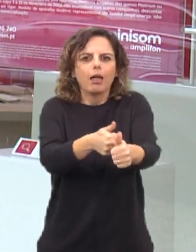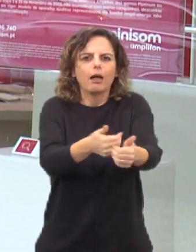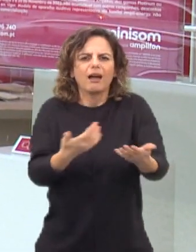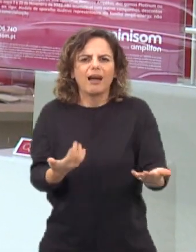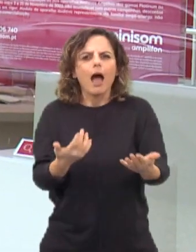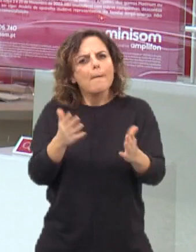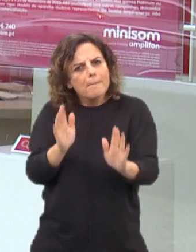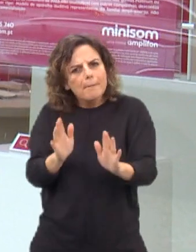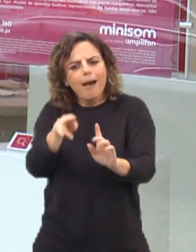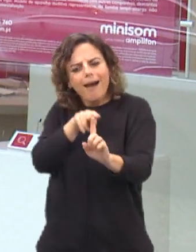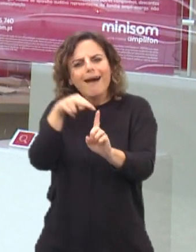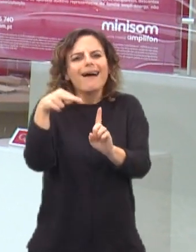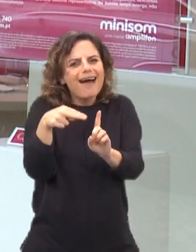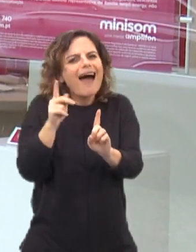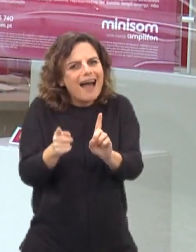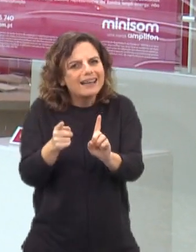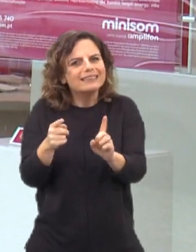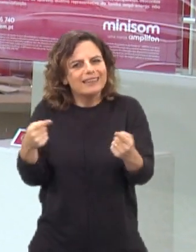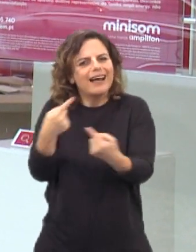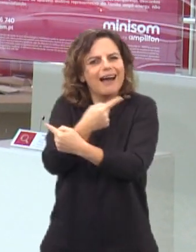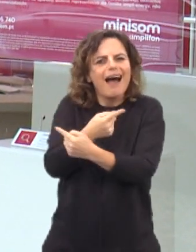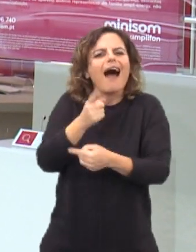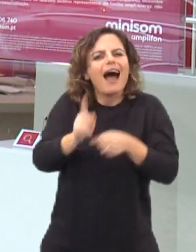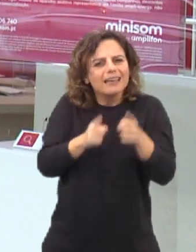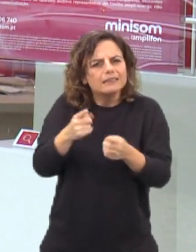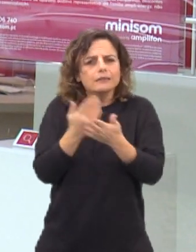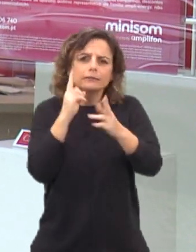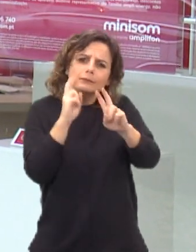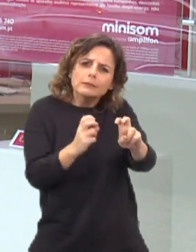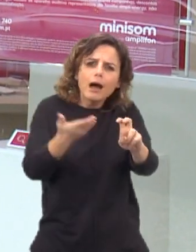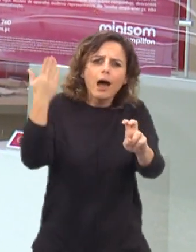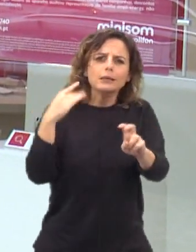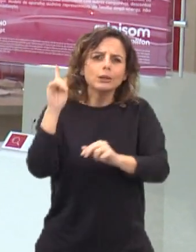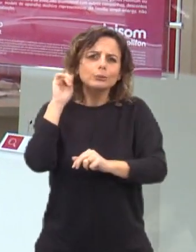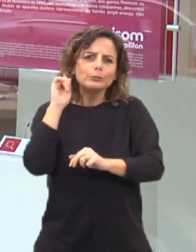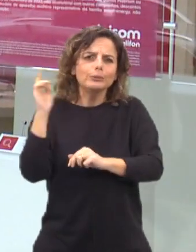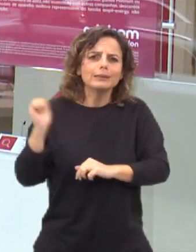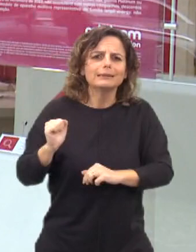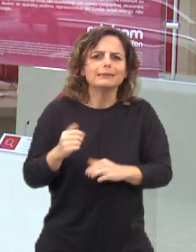a necessidade do contraditório que fazia parte e da investigação que anteriormente era importante,